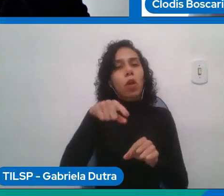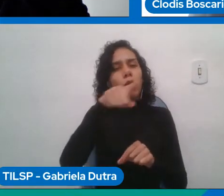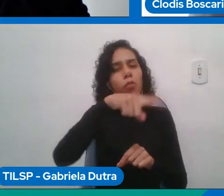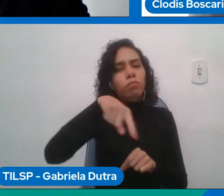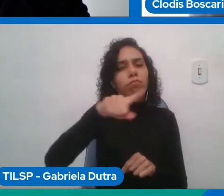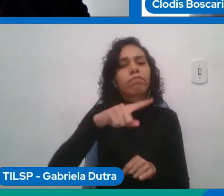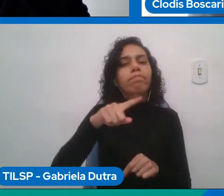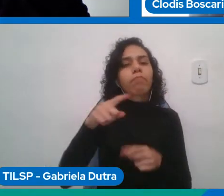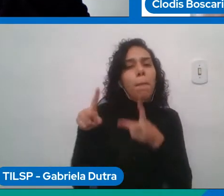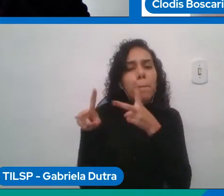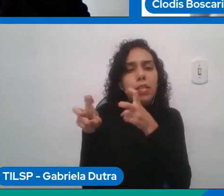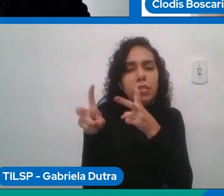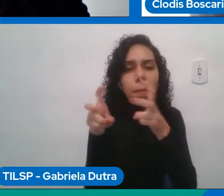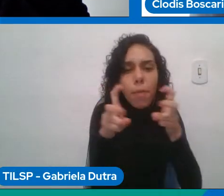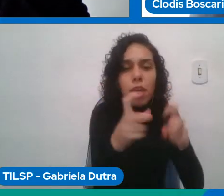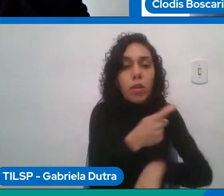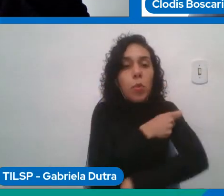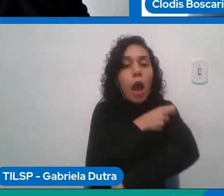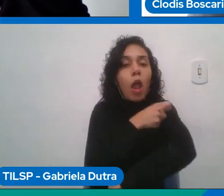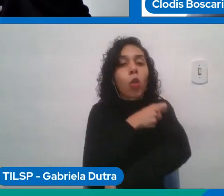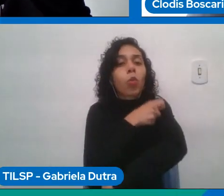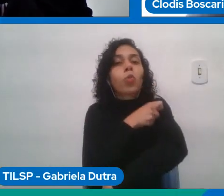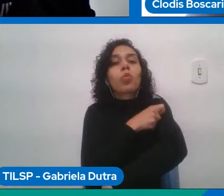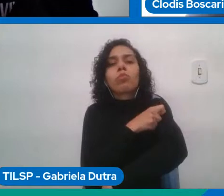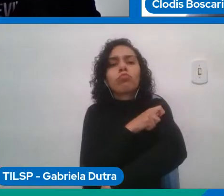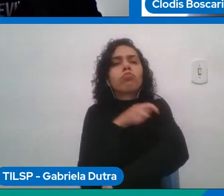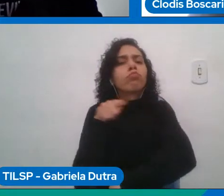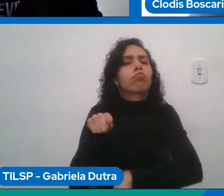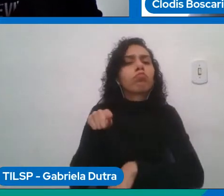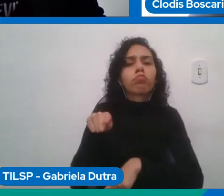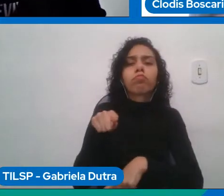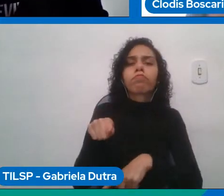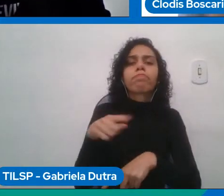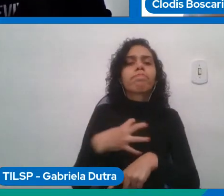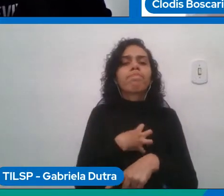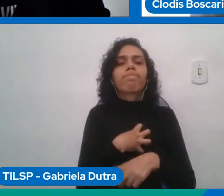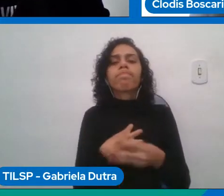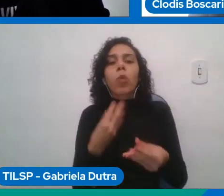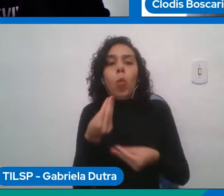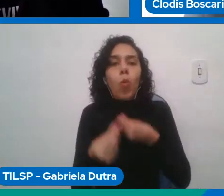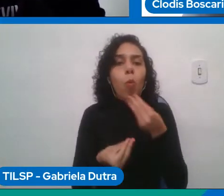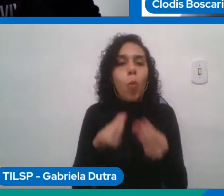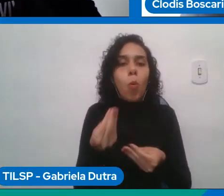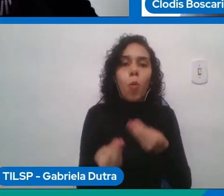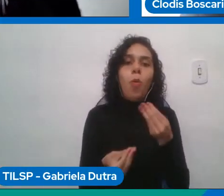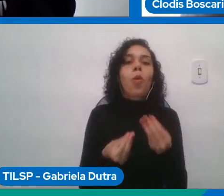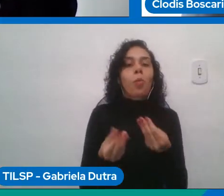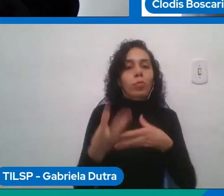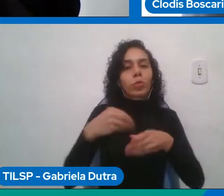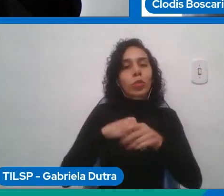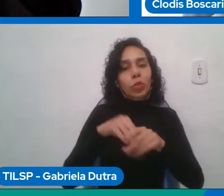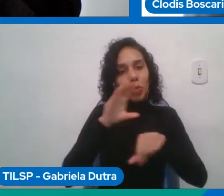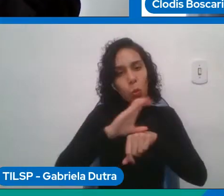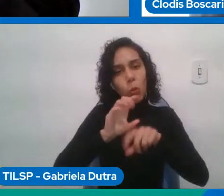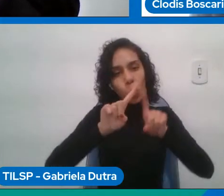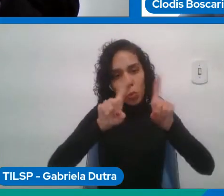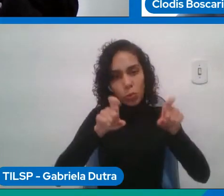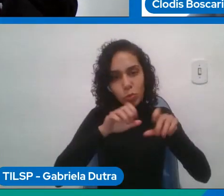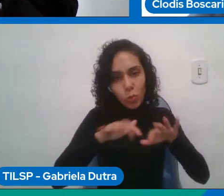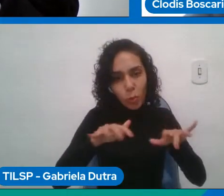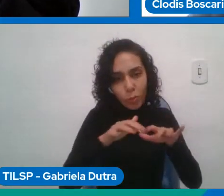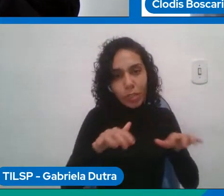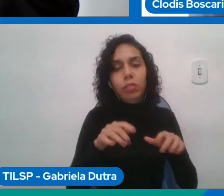diferente do que é comumente praticado nos cursos de computação se vocês já identificaram alguma questão em relação a